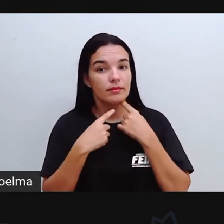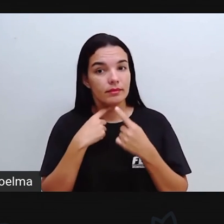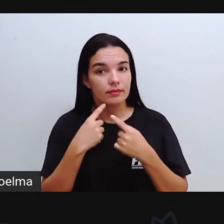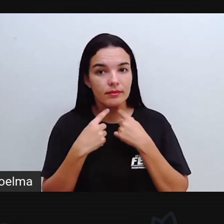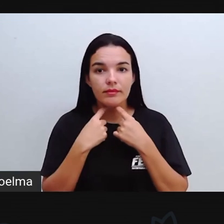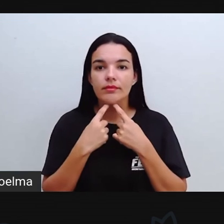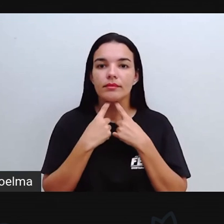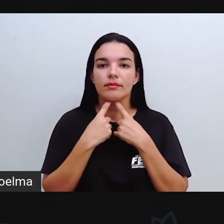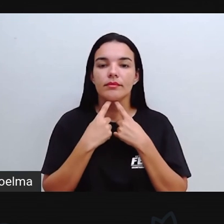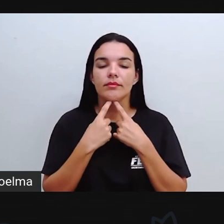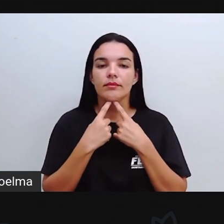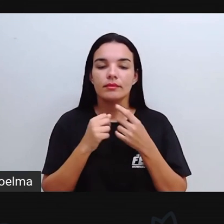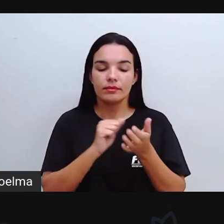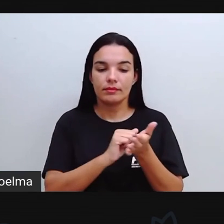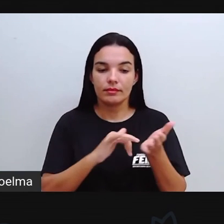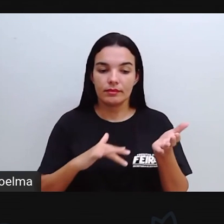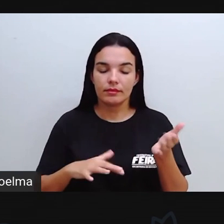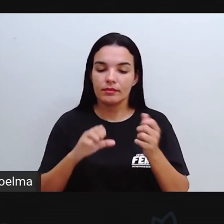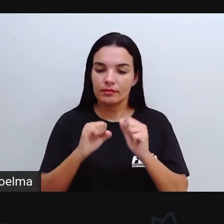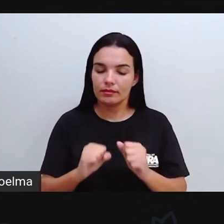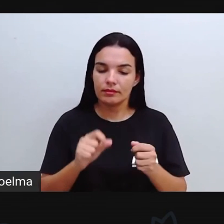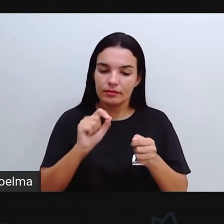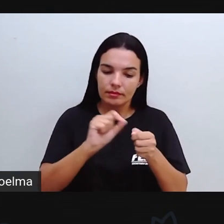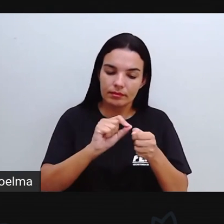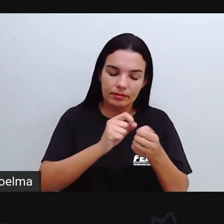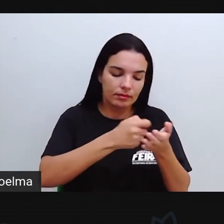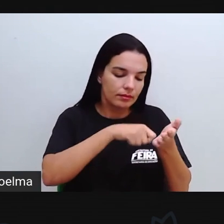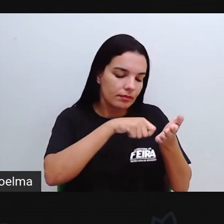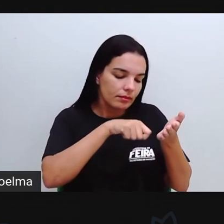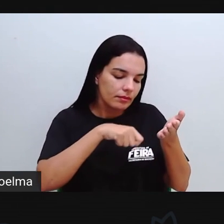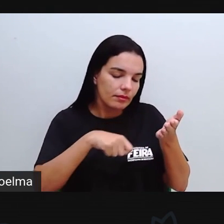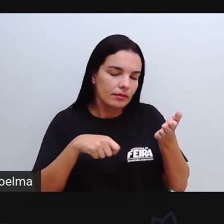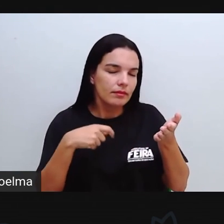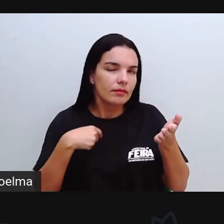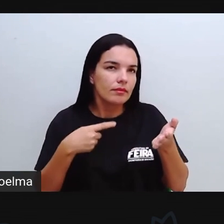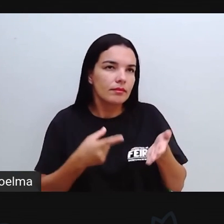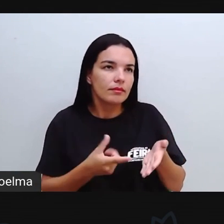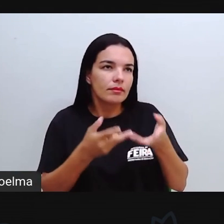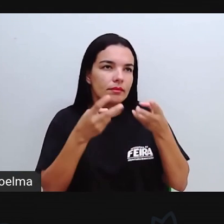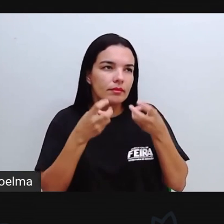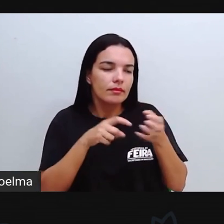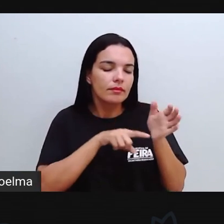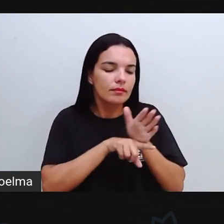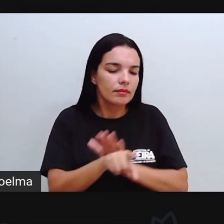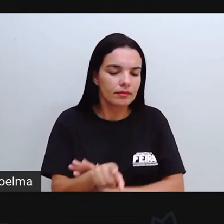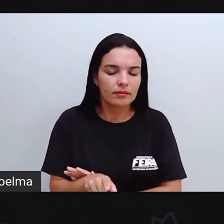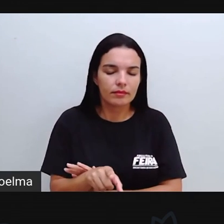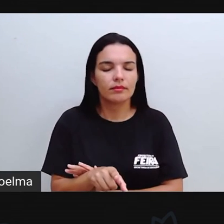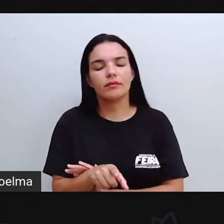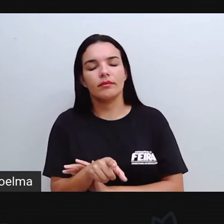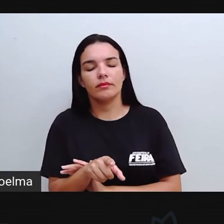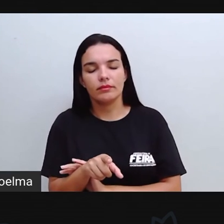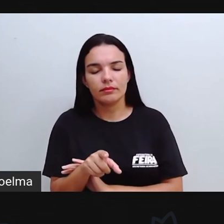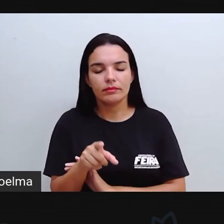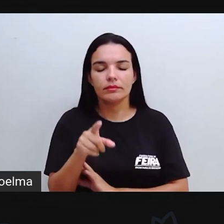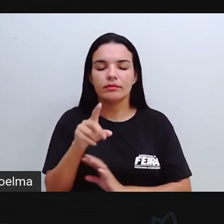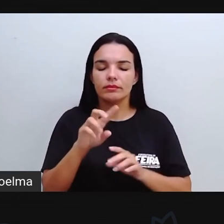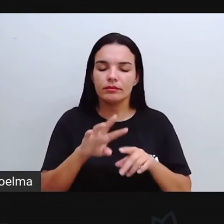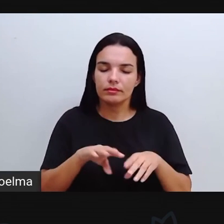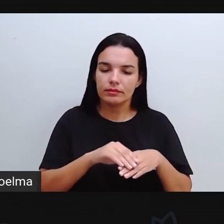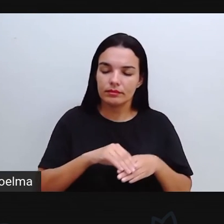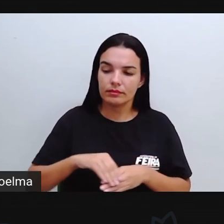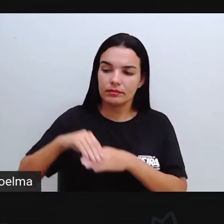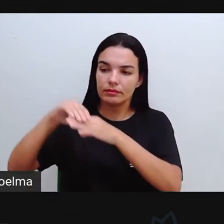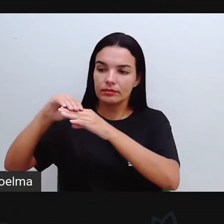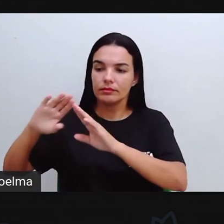relação à atividade, vocês podem estar fazendo essas observações no caderno de vocês ou até mesmo na própria atividade, para